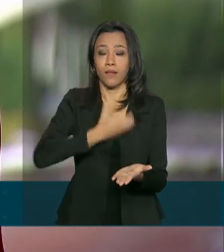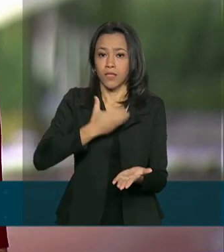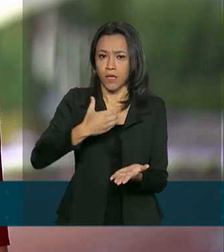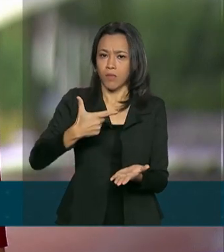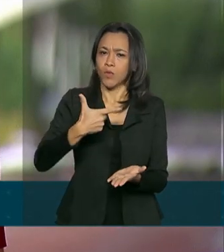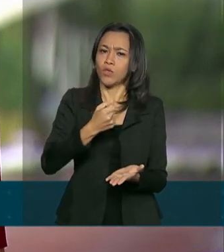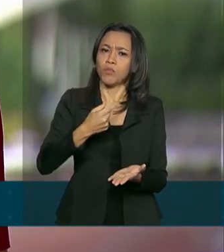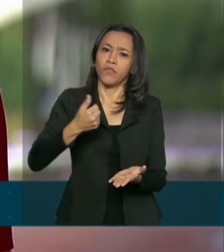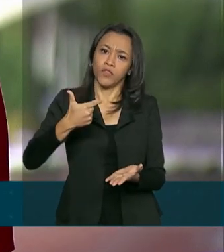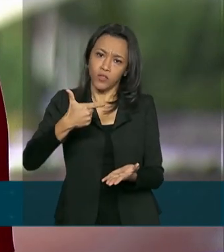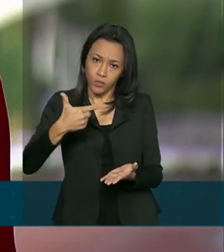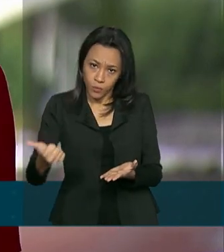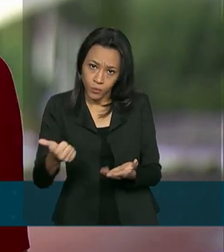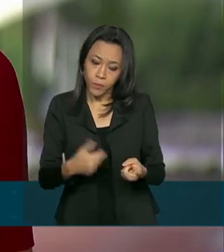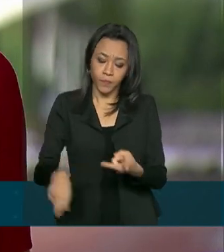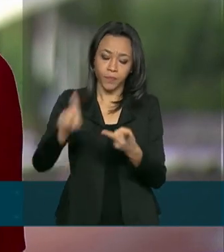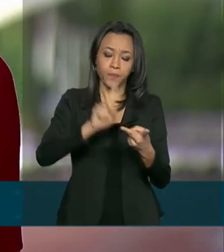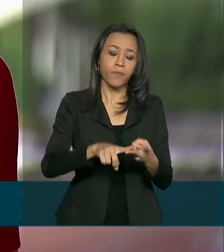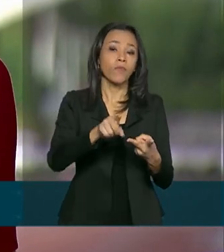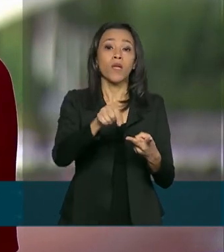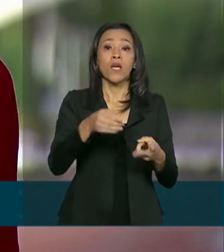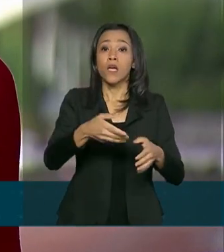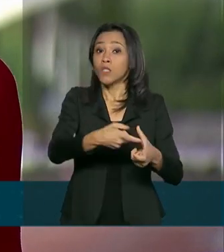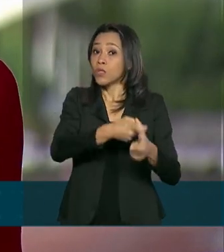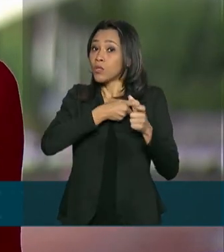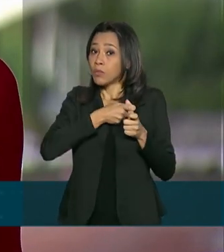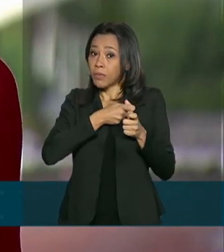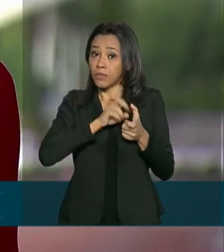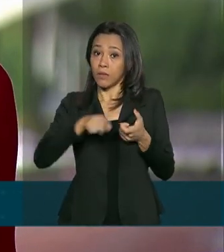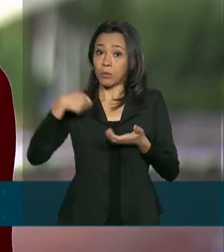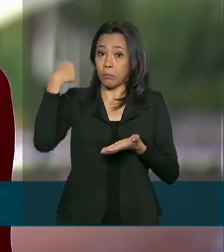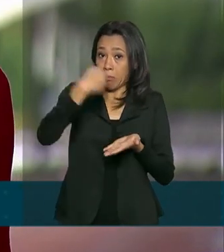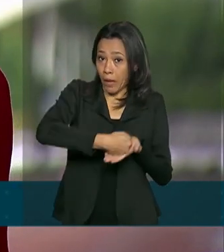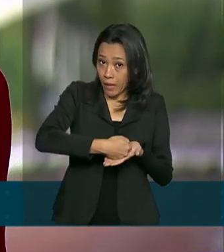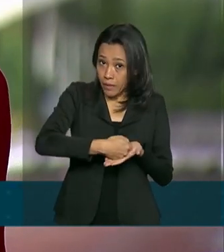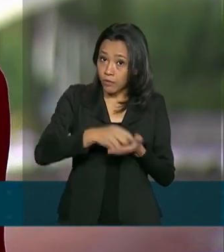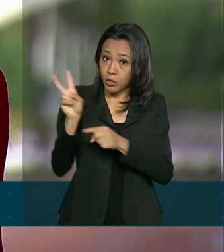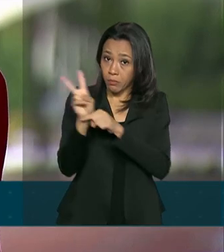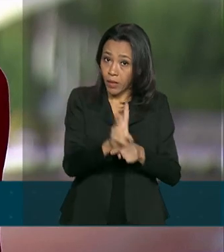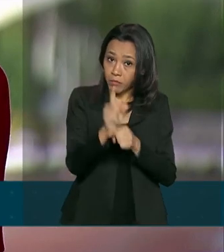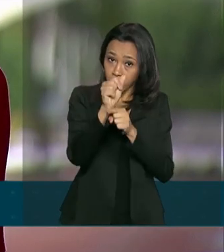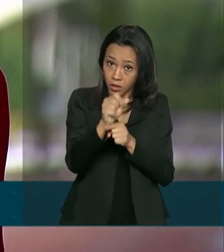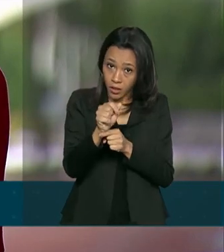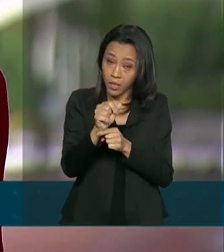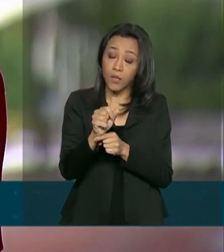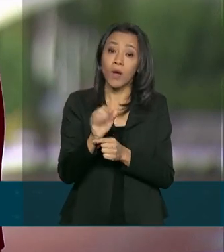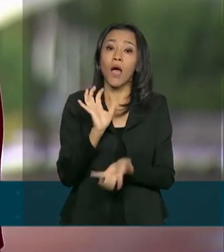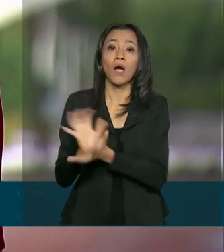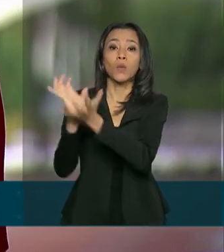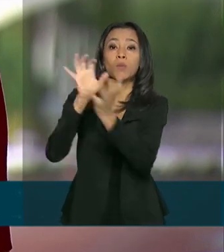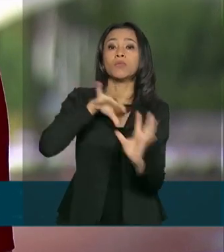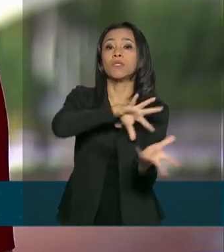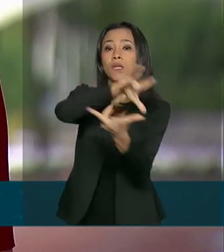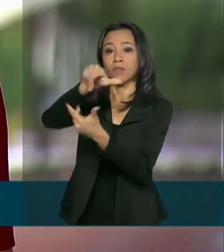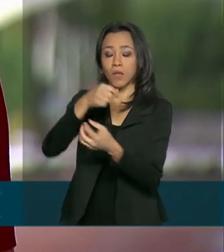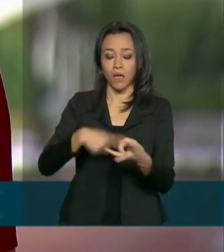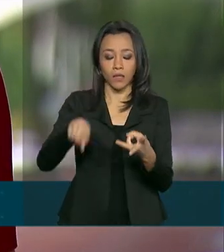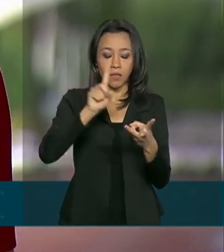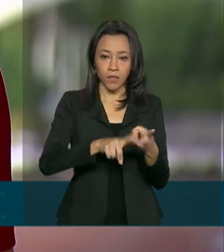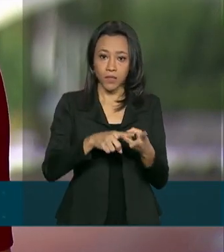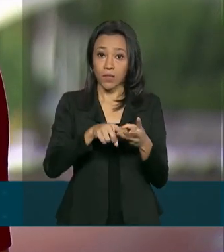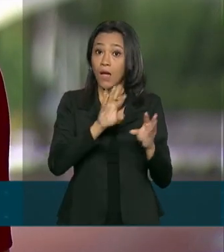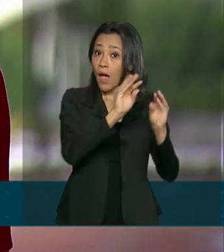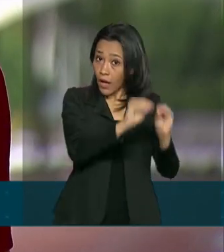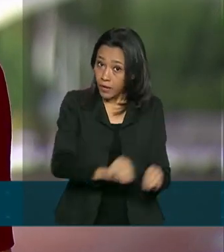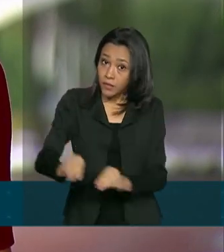a suspensão do pagamento de empréstimos com organismos internacionais, o adiamento de dívidas dos municípios